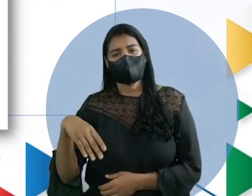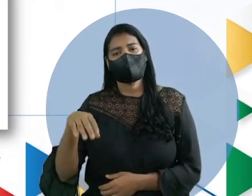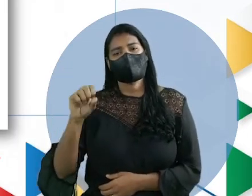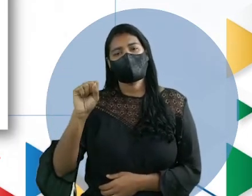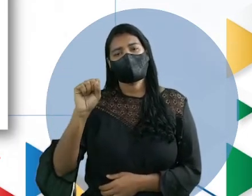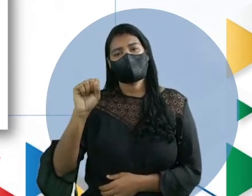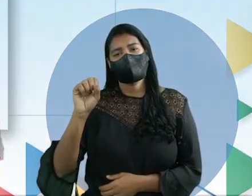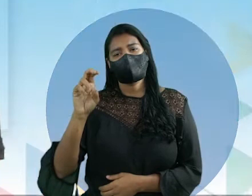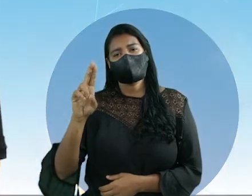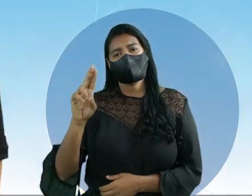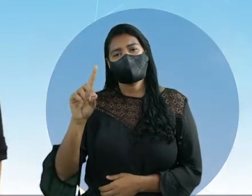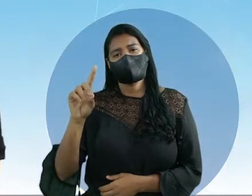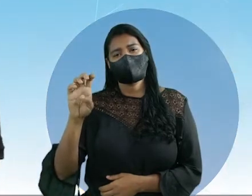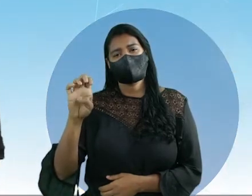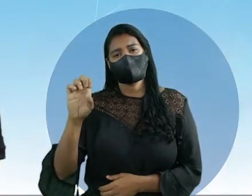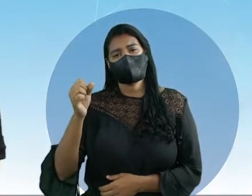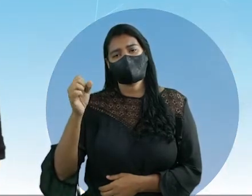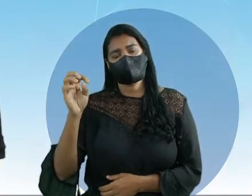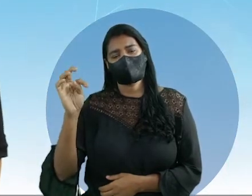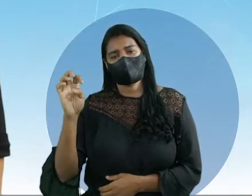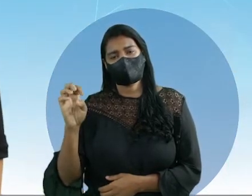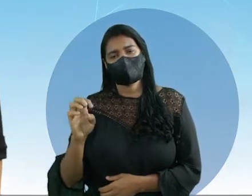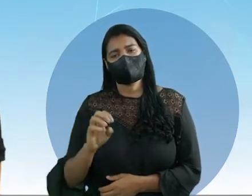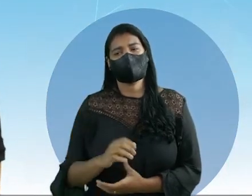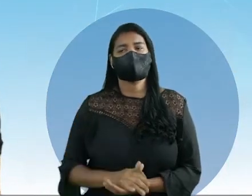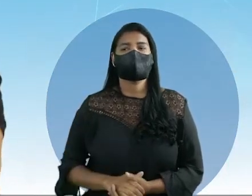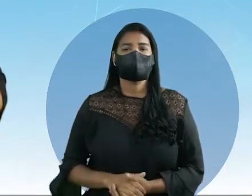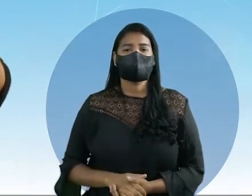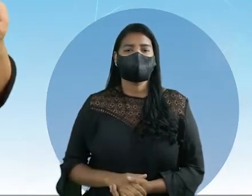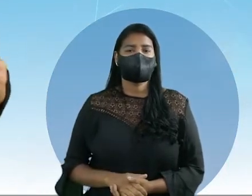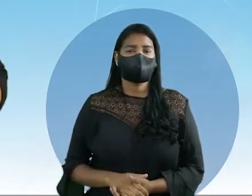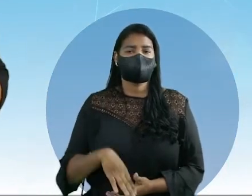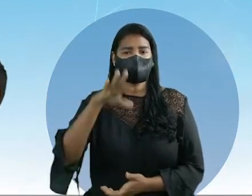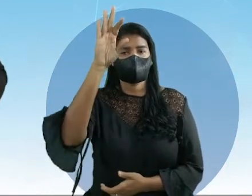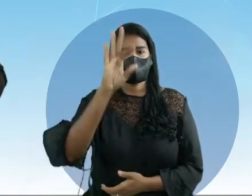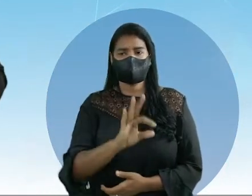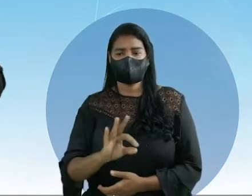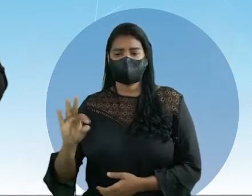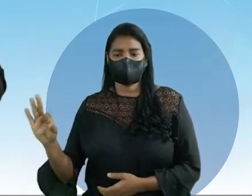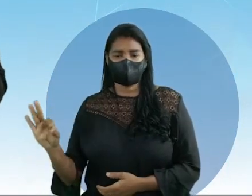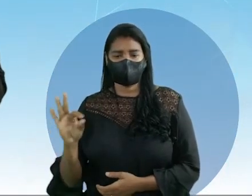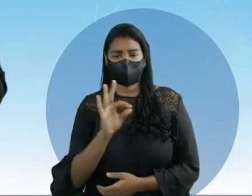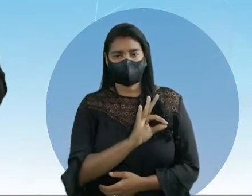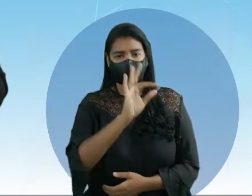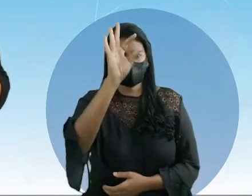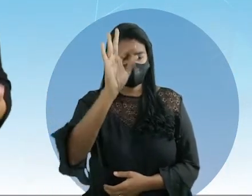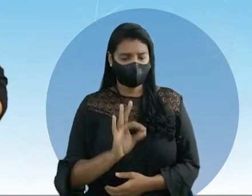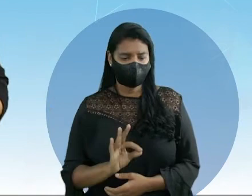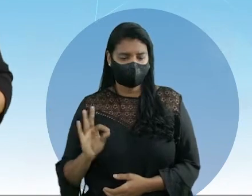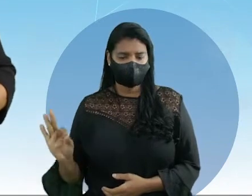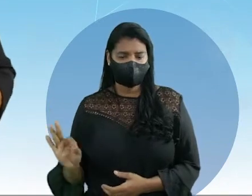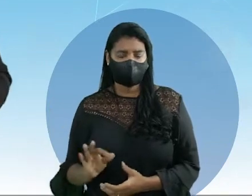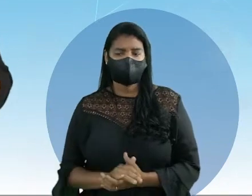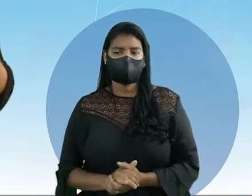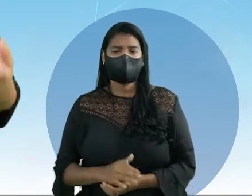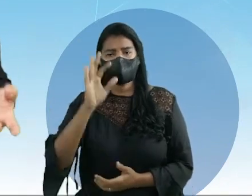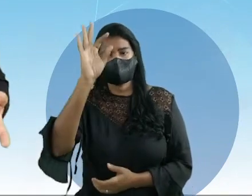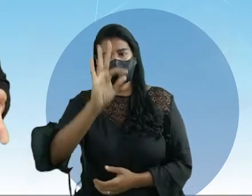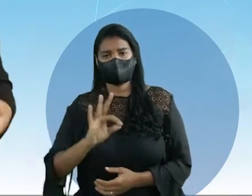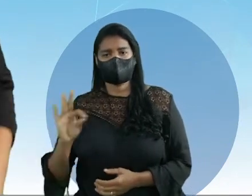Vamos pensar um pouco, gente? No Brasil, qual é a região que está mais sofre com